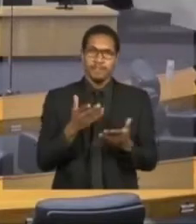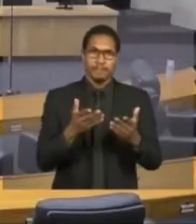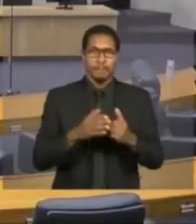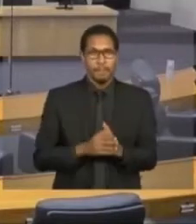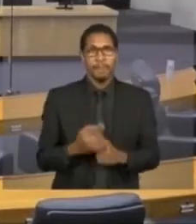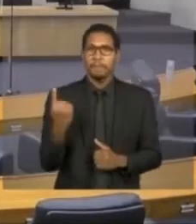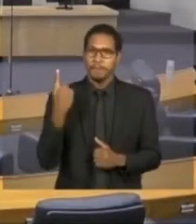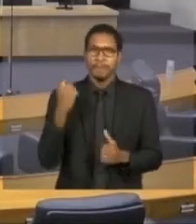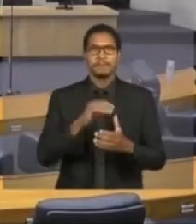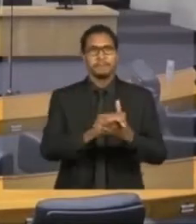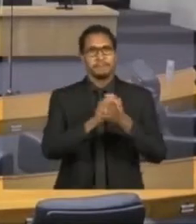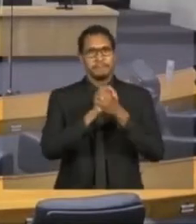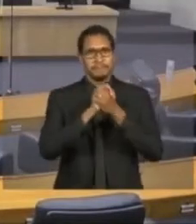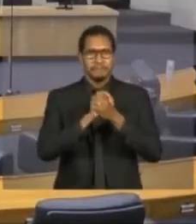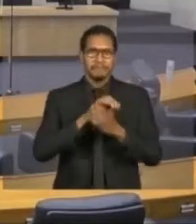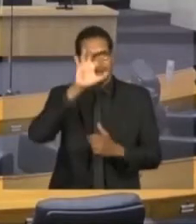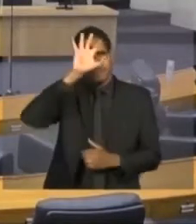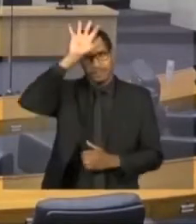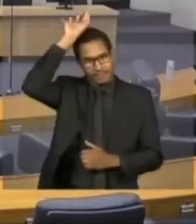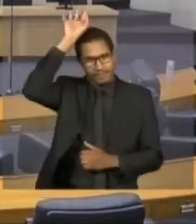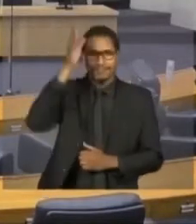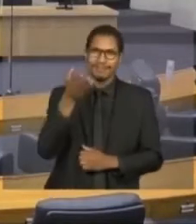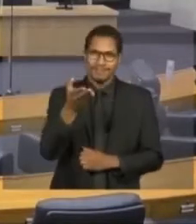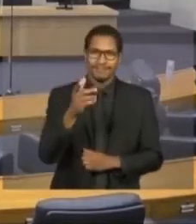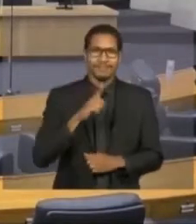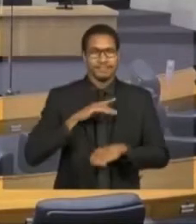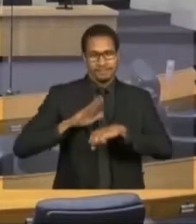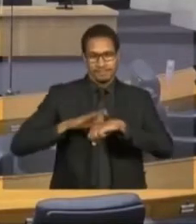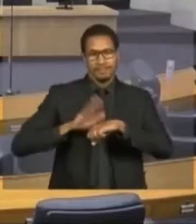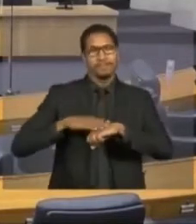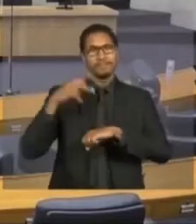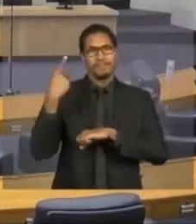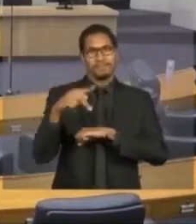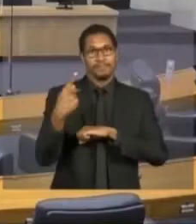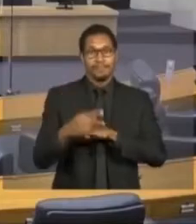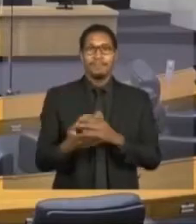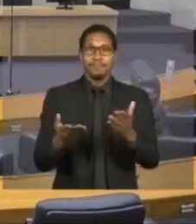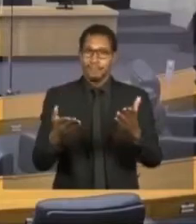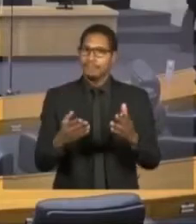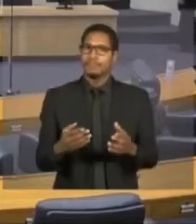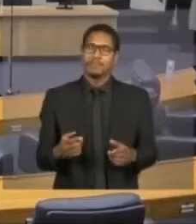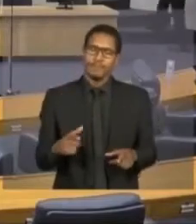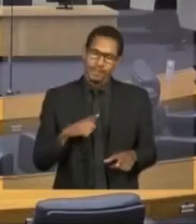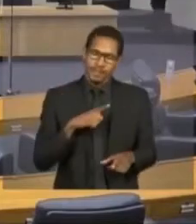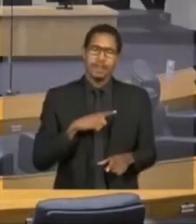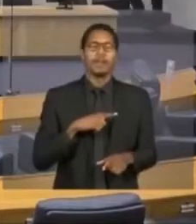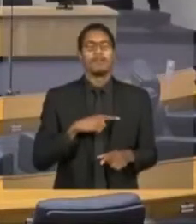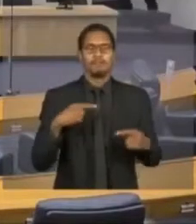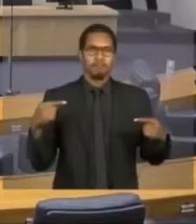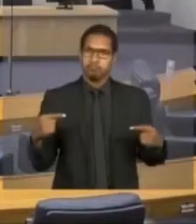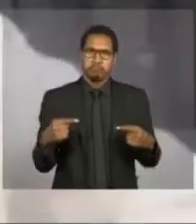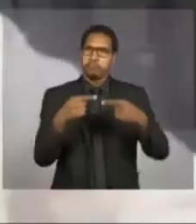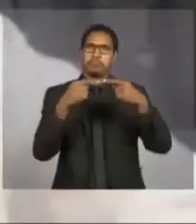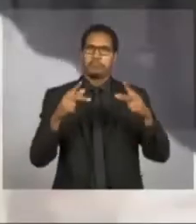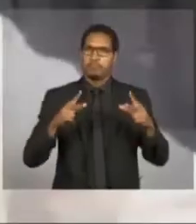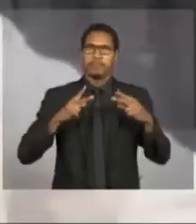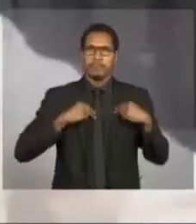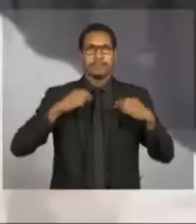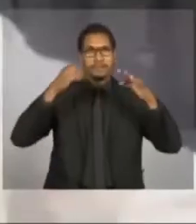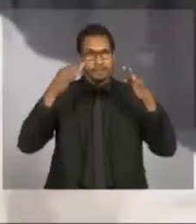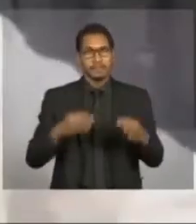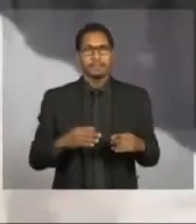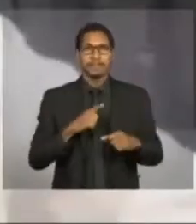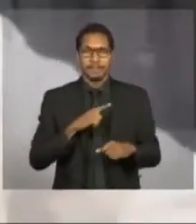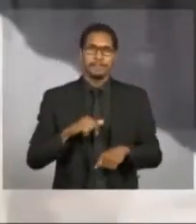primeiro lugar, quero parabenizar o vereador Mário Covas pela iniciativa extremamente meritória desse projeto, que